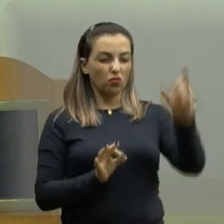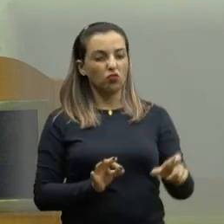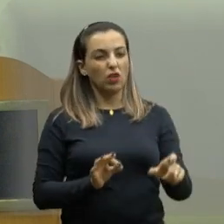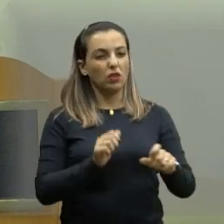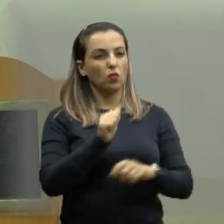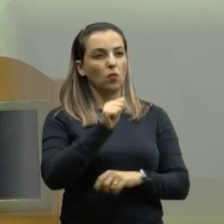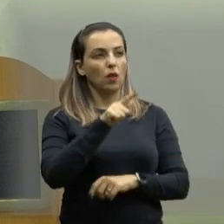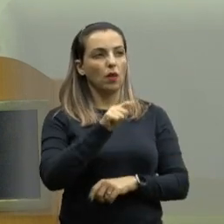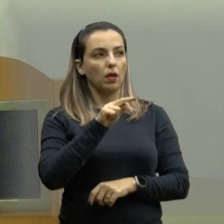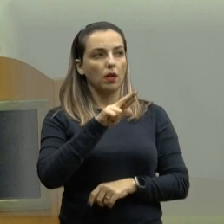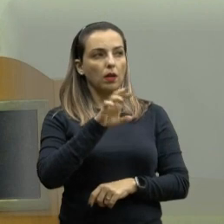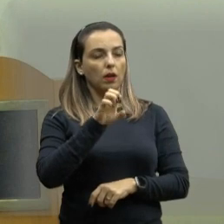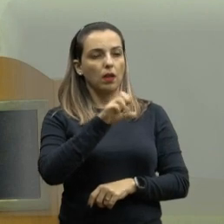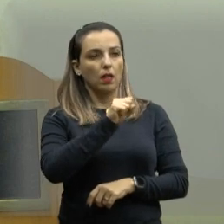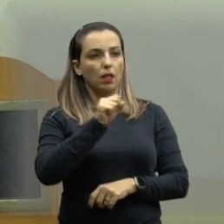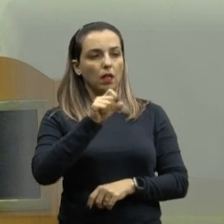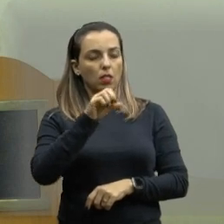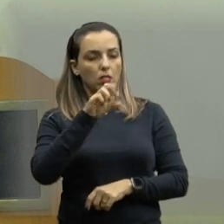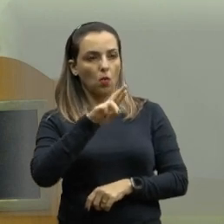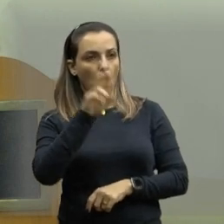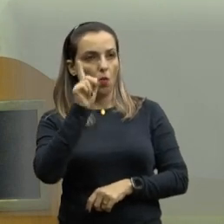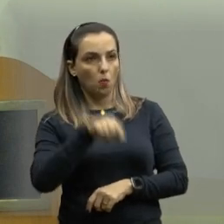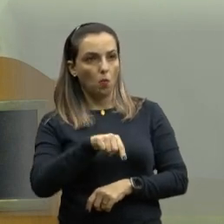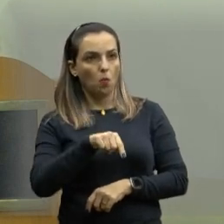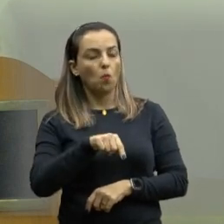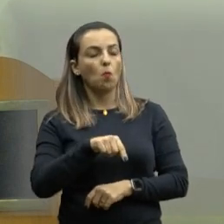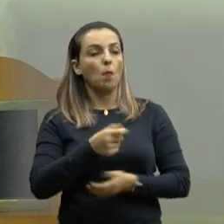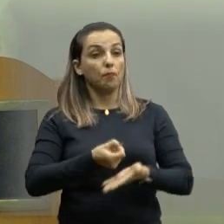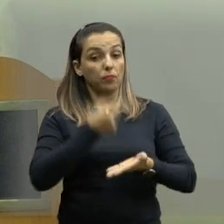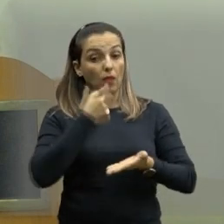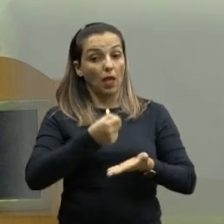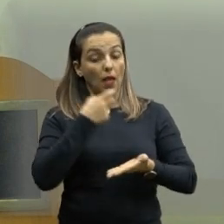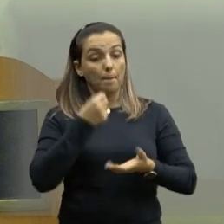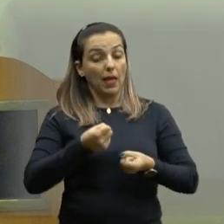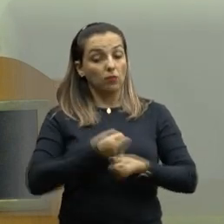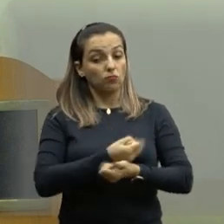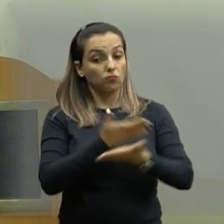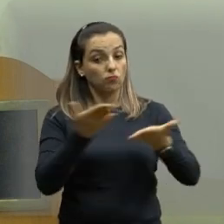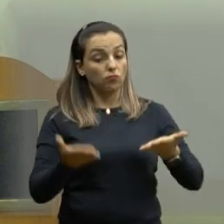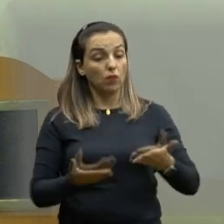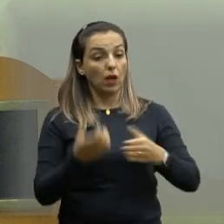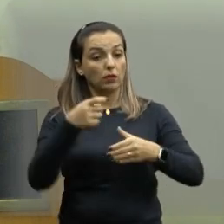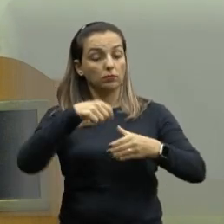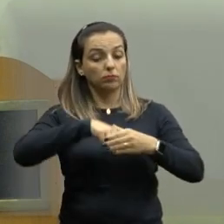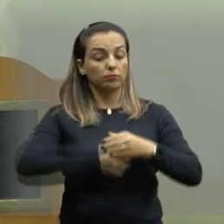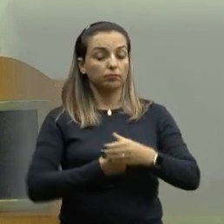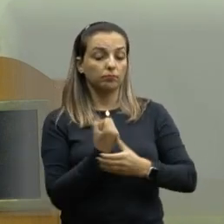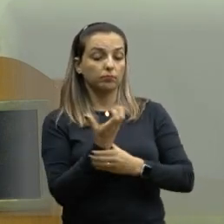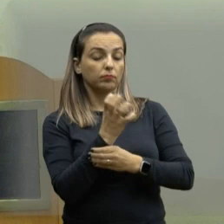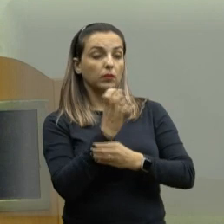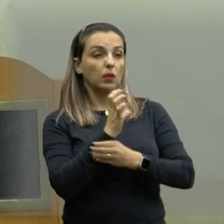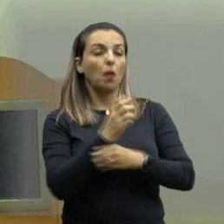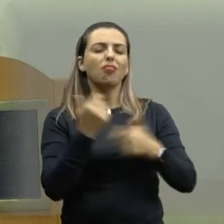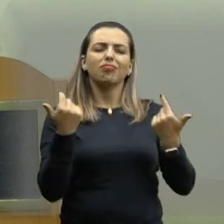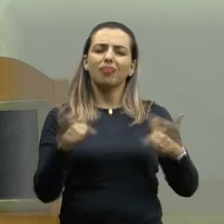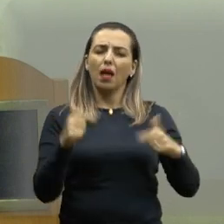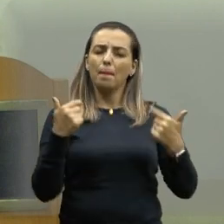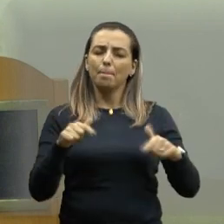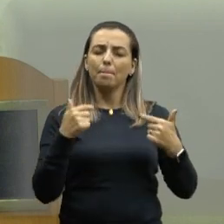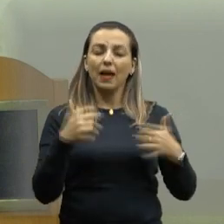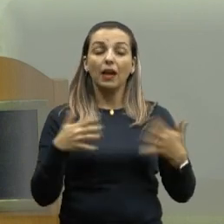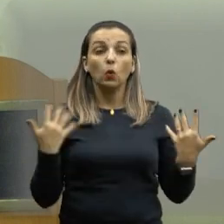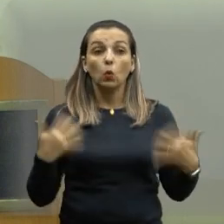Programa de Distribuição de Remédios à Base da Cannabis Medicinal. Então, é muito trabalho, em tão pouco